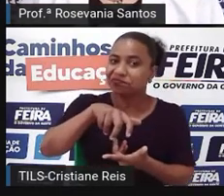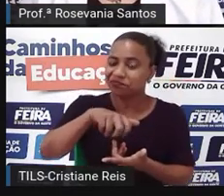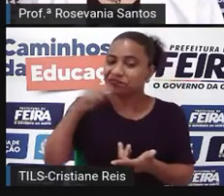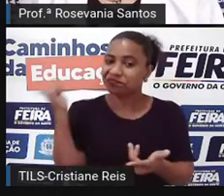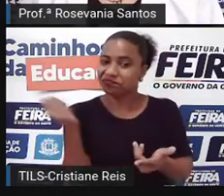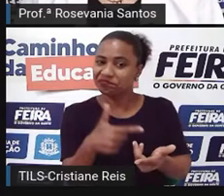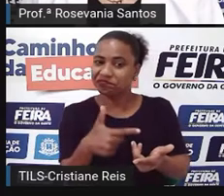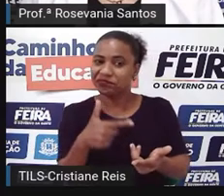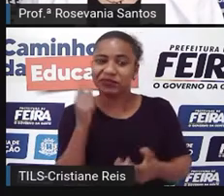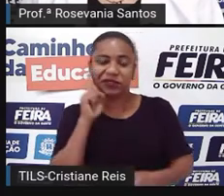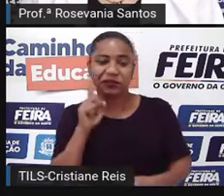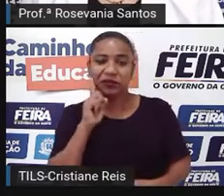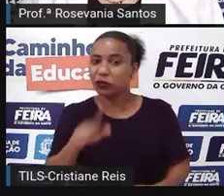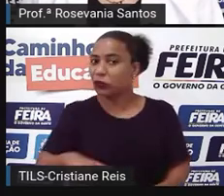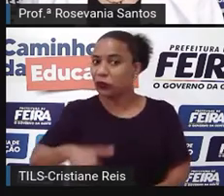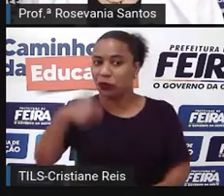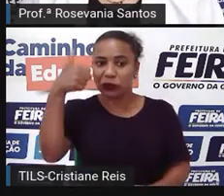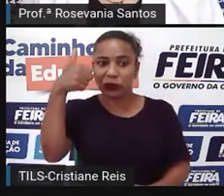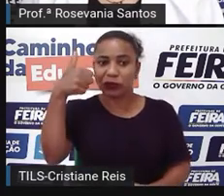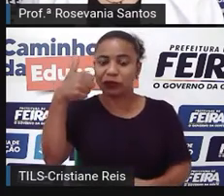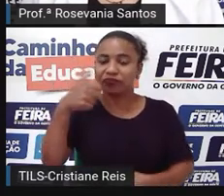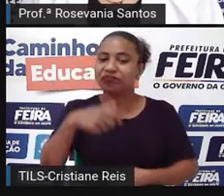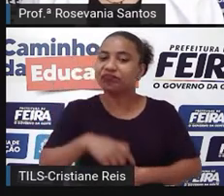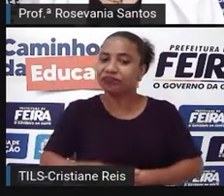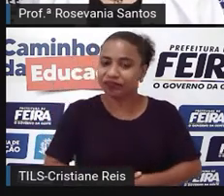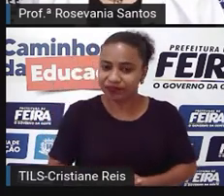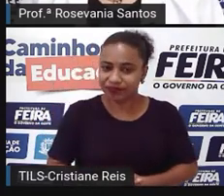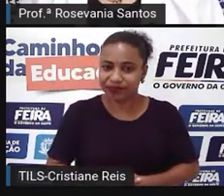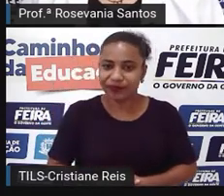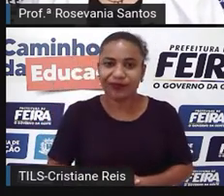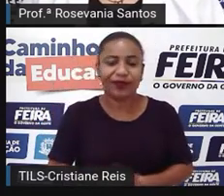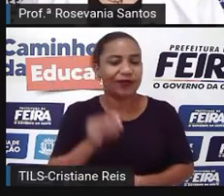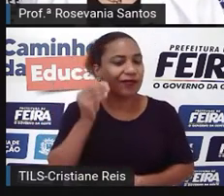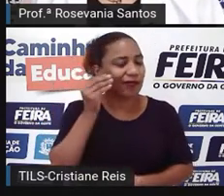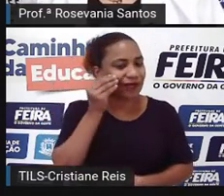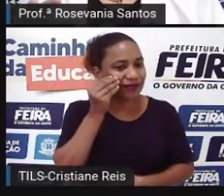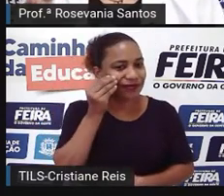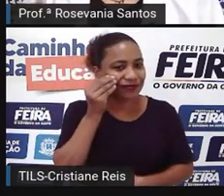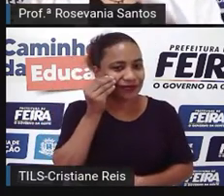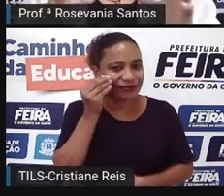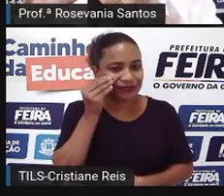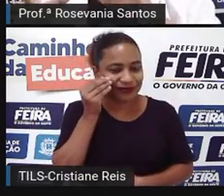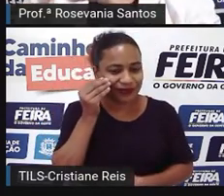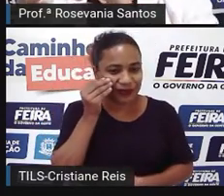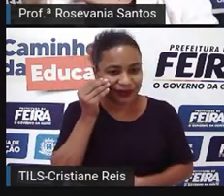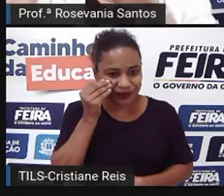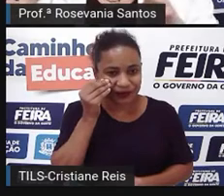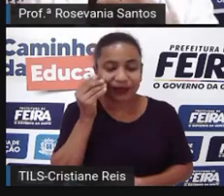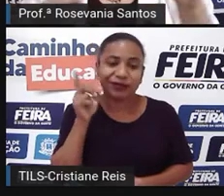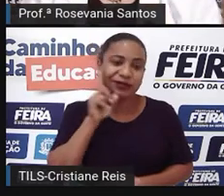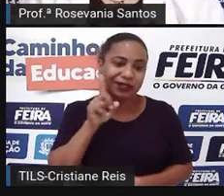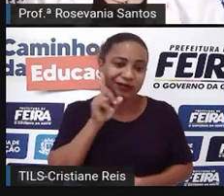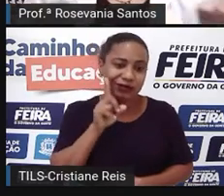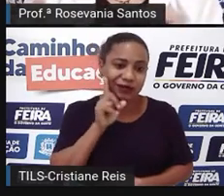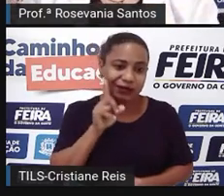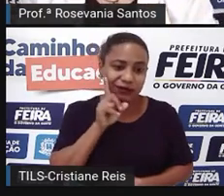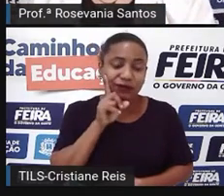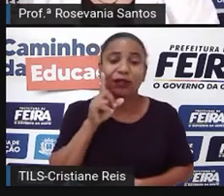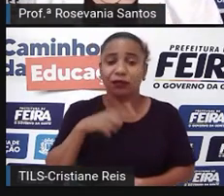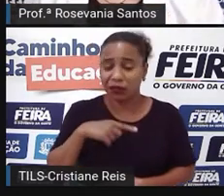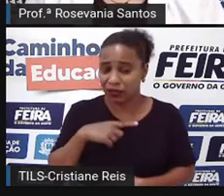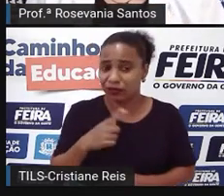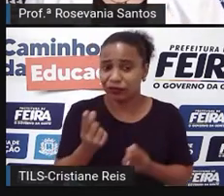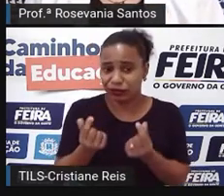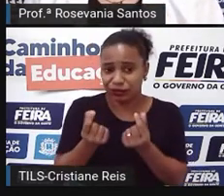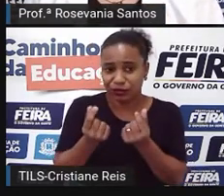Então, essa paridade, né, com o poder de compra, é o, é um tipo, índicezinho, que ele usa para poder